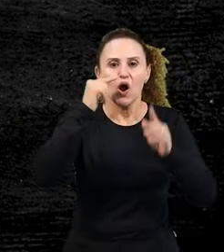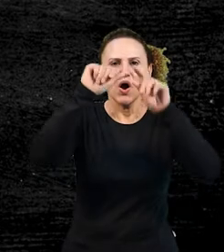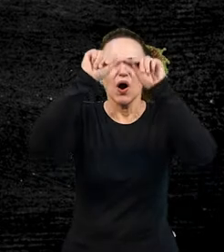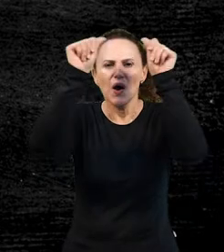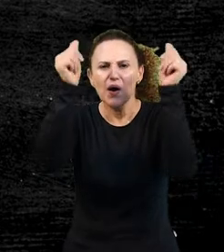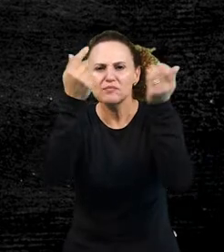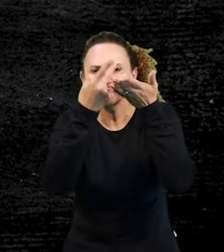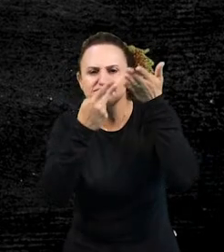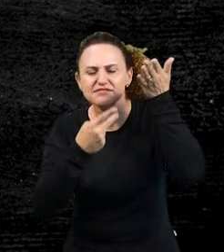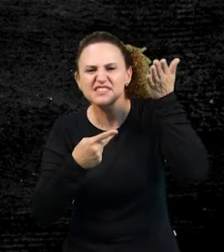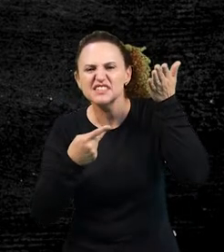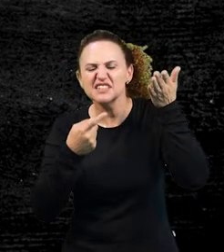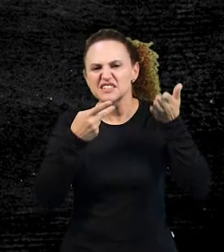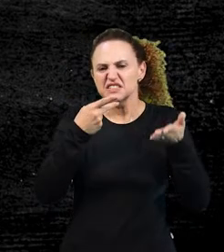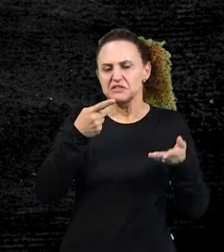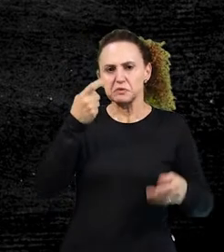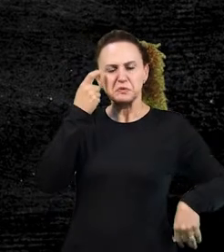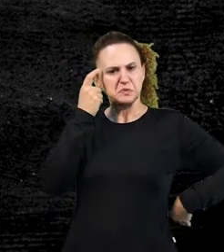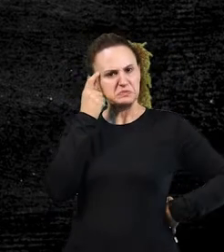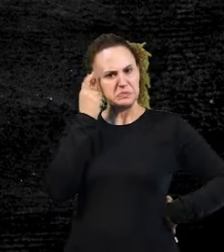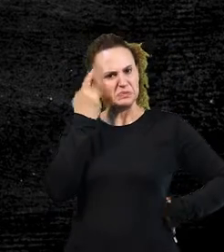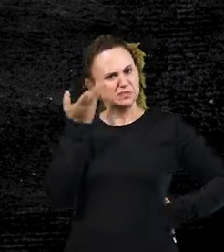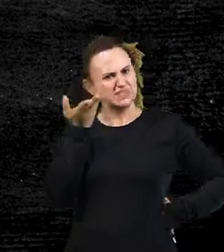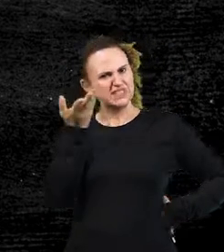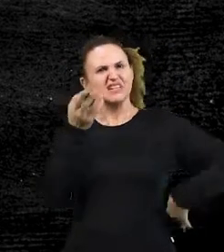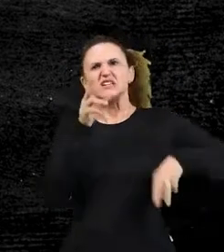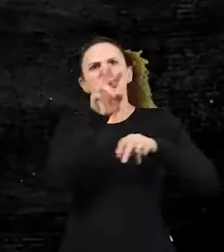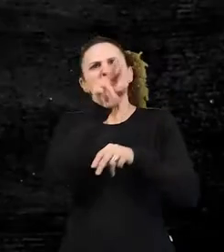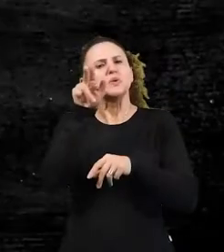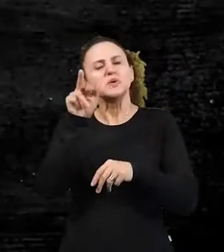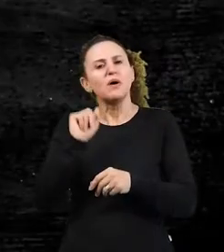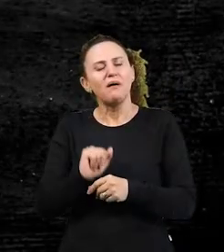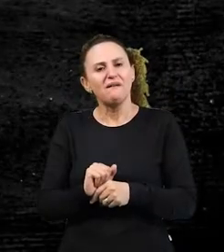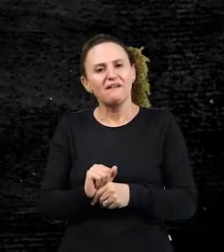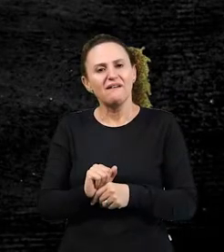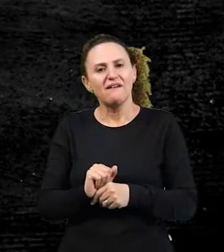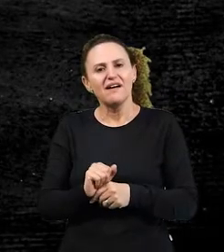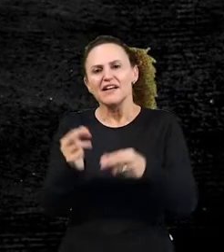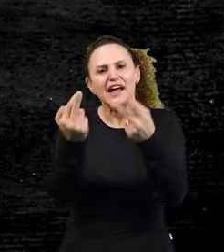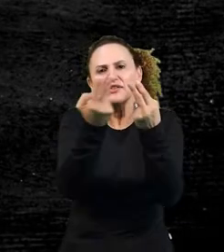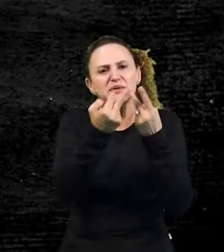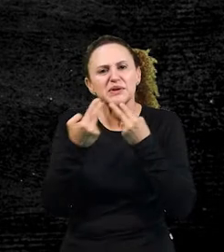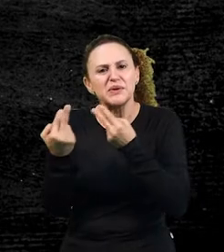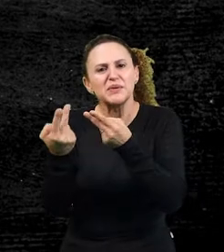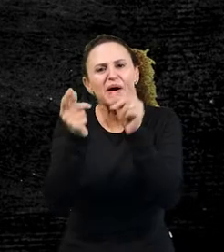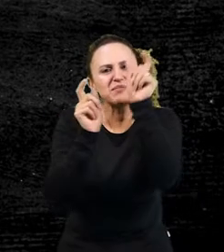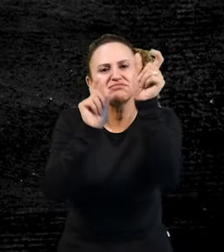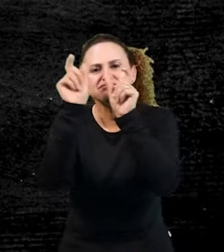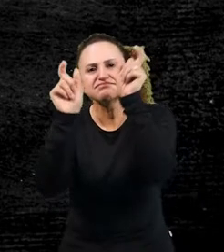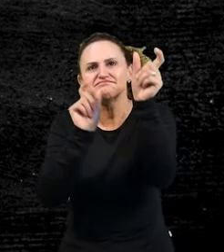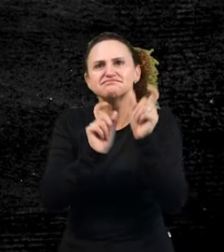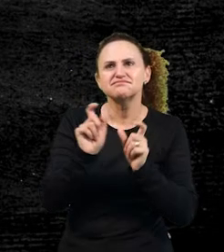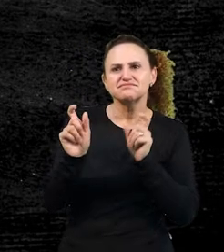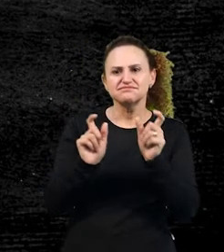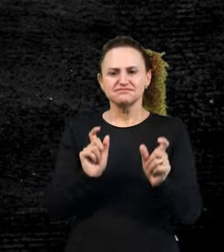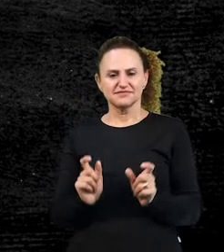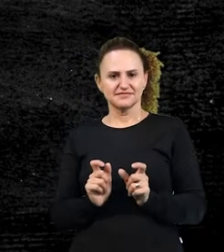Aí você fala o quê? Não é tudo a mesma palavra? Aí que está.